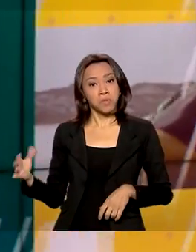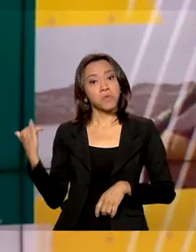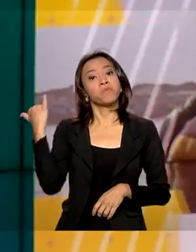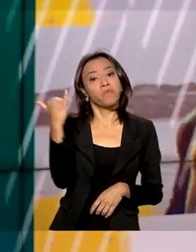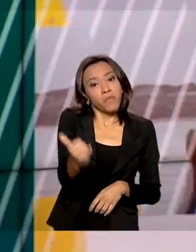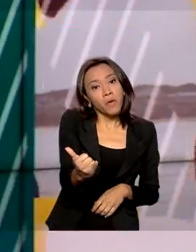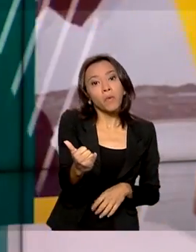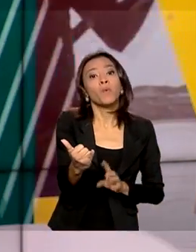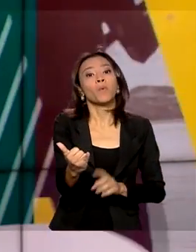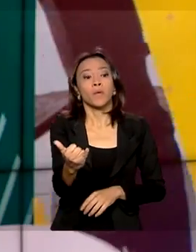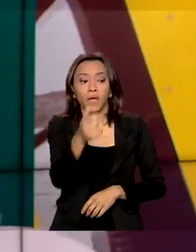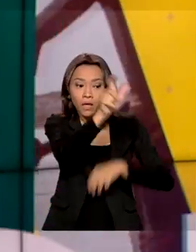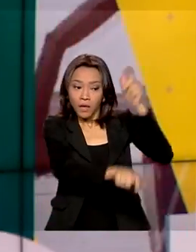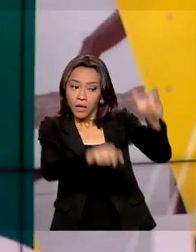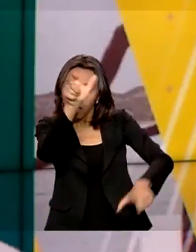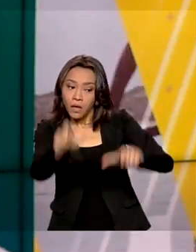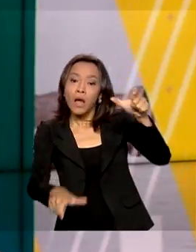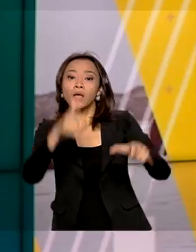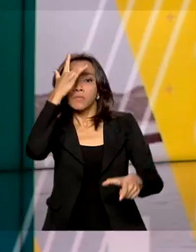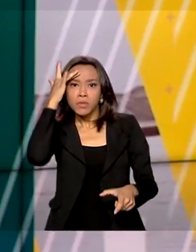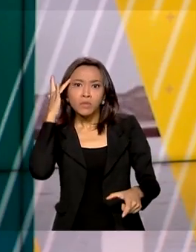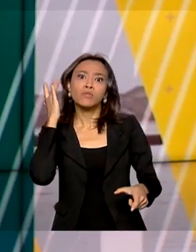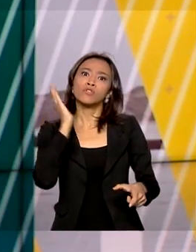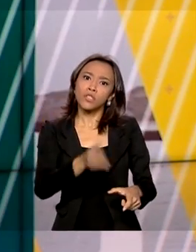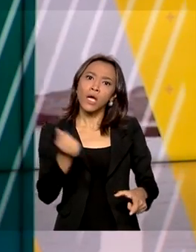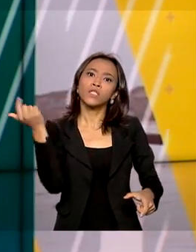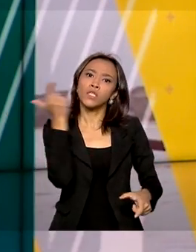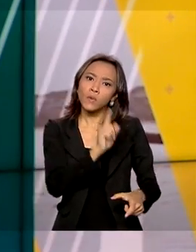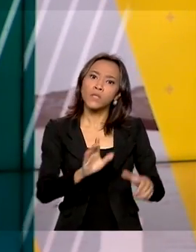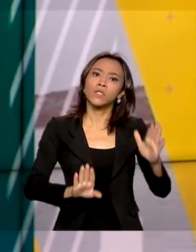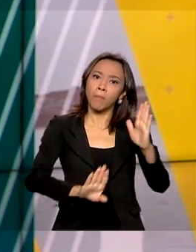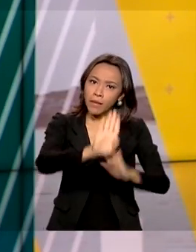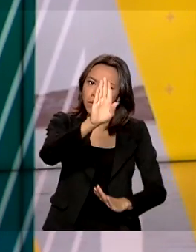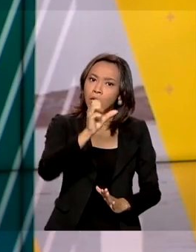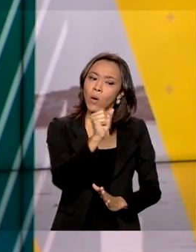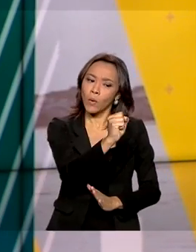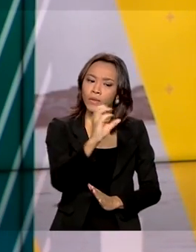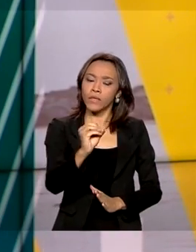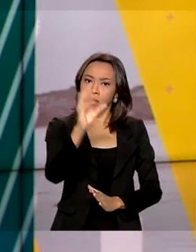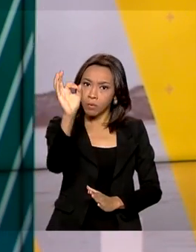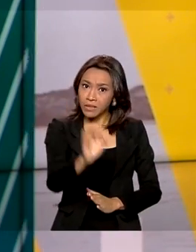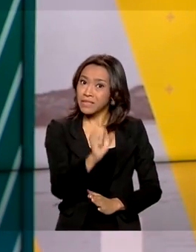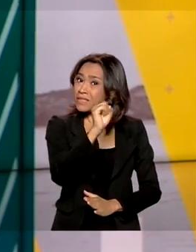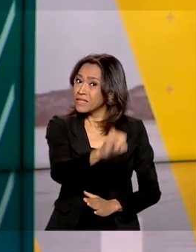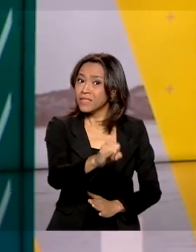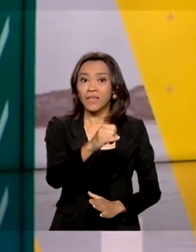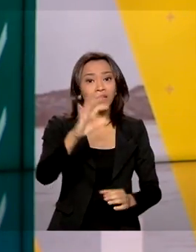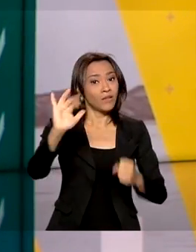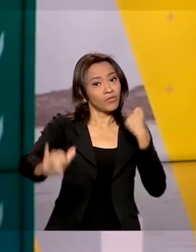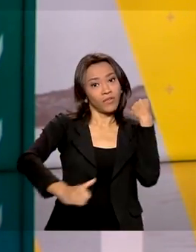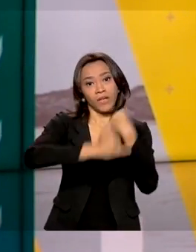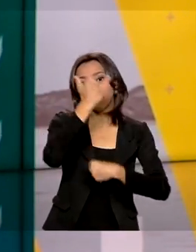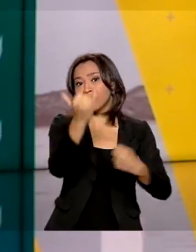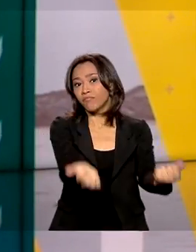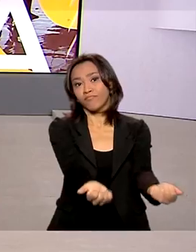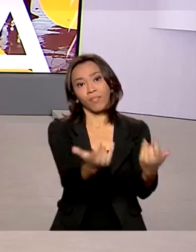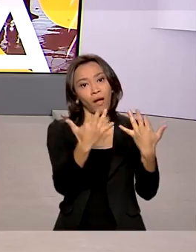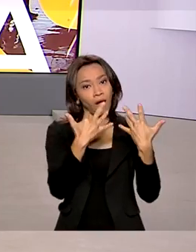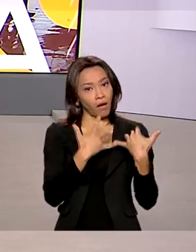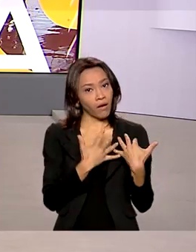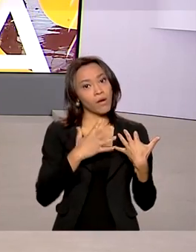o Ministério, o índice de pessoas já teria passado dos 80% caso não houvesse esse atraso na imunização.